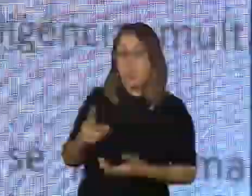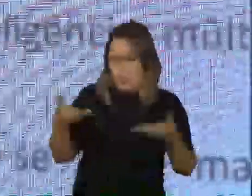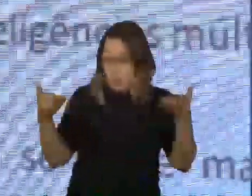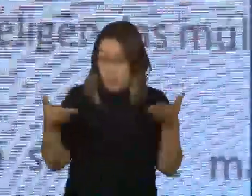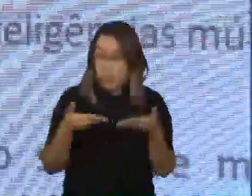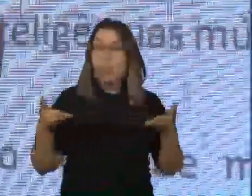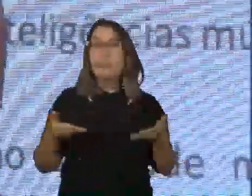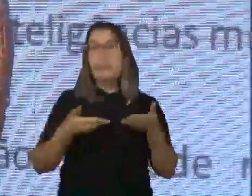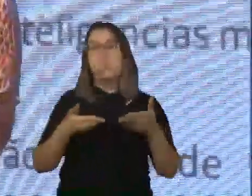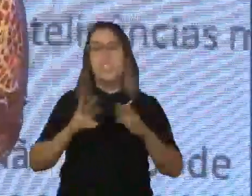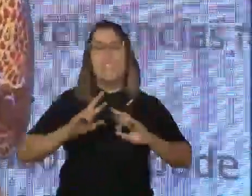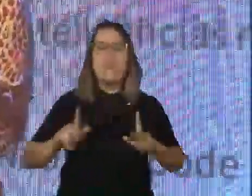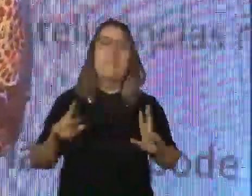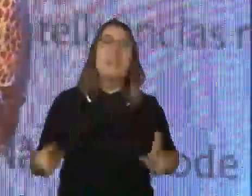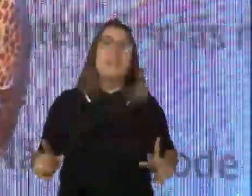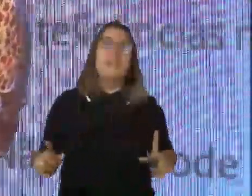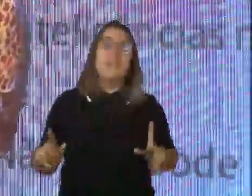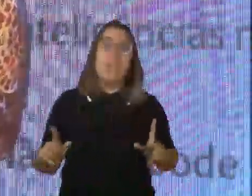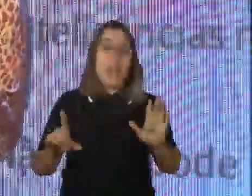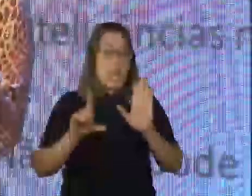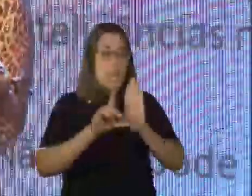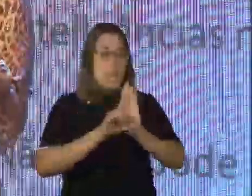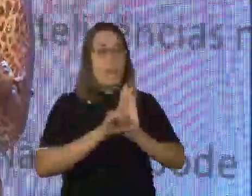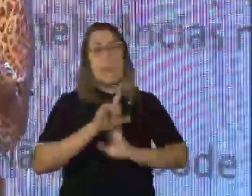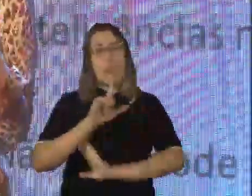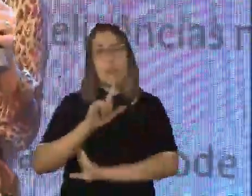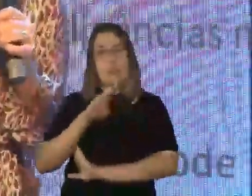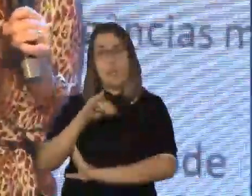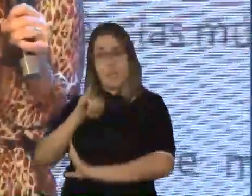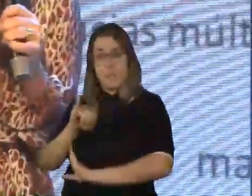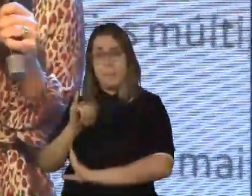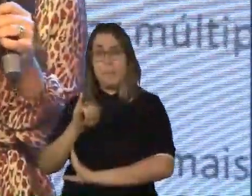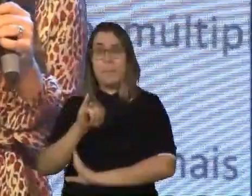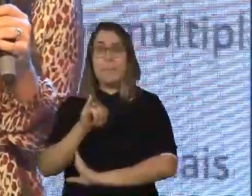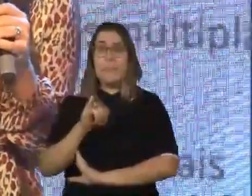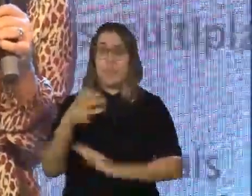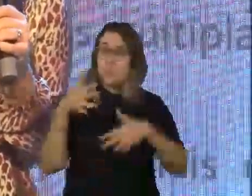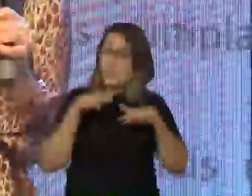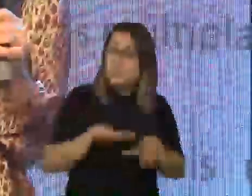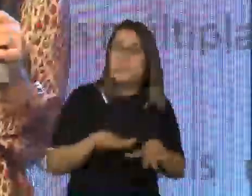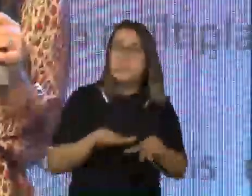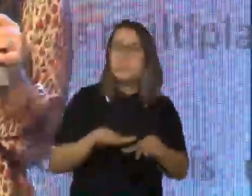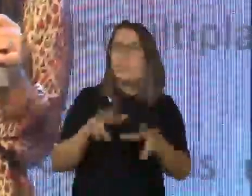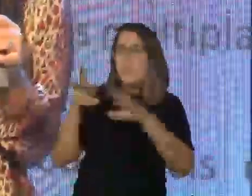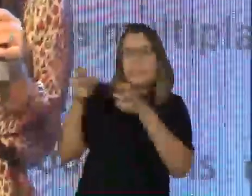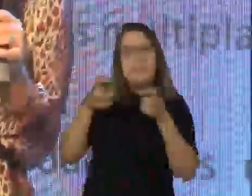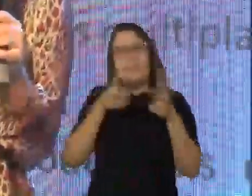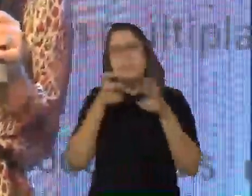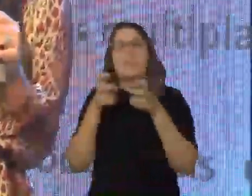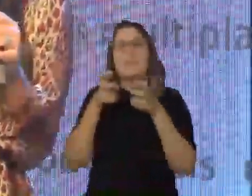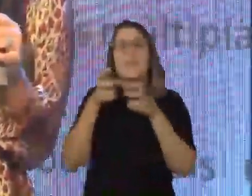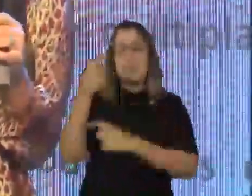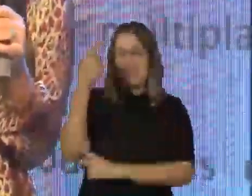é totalmente inverso. A lei brasileira de inclusão, ela alterou o Código Civil, inclusive, nesse sentido, e hoje